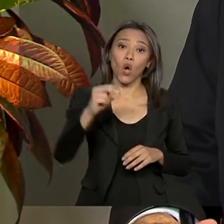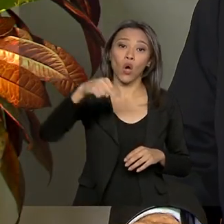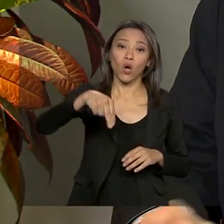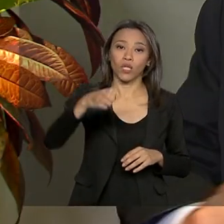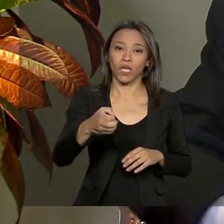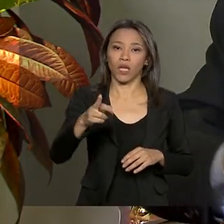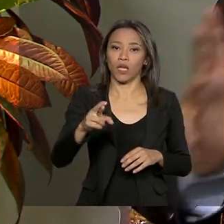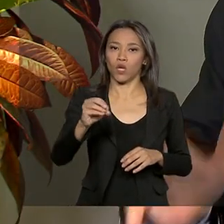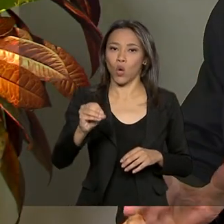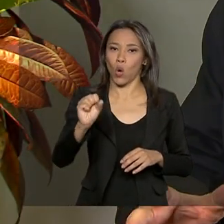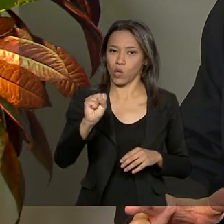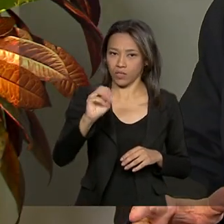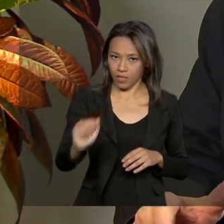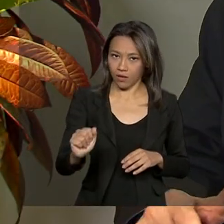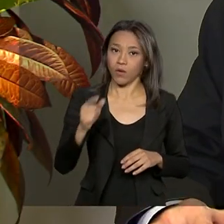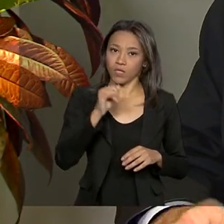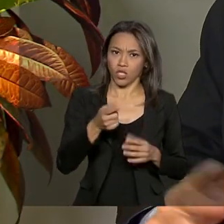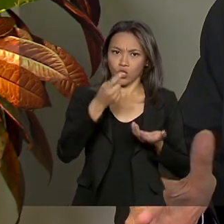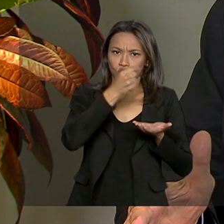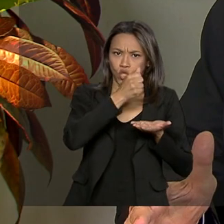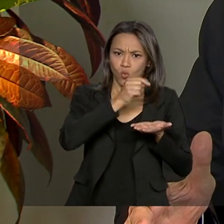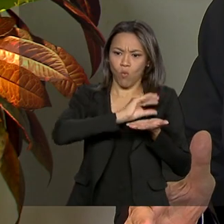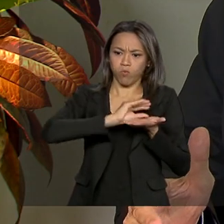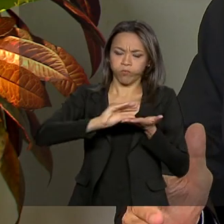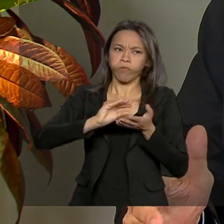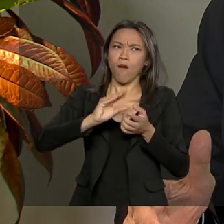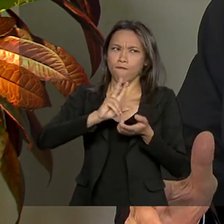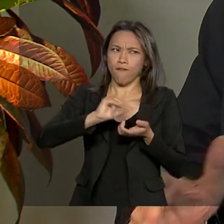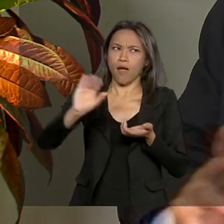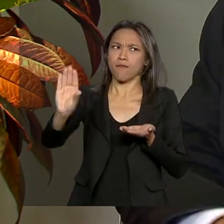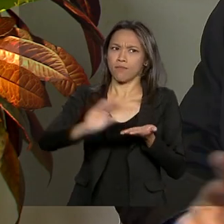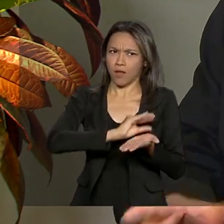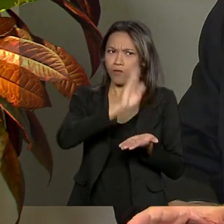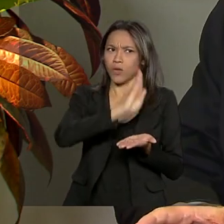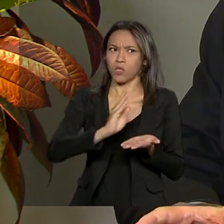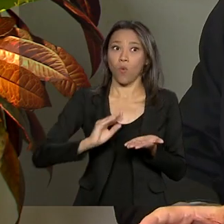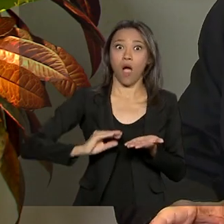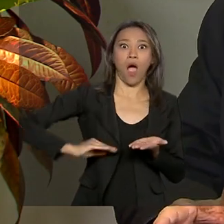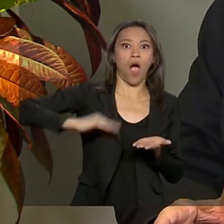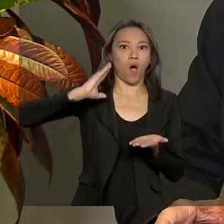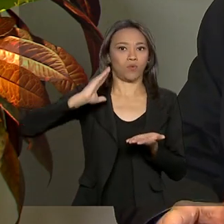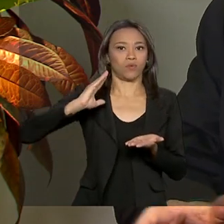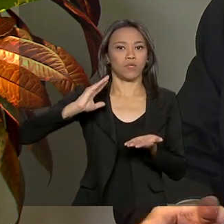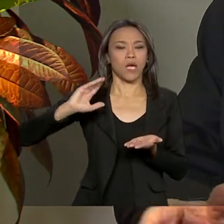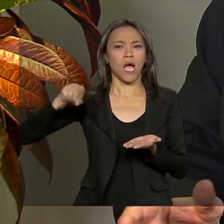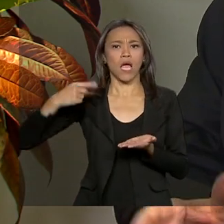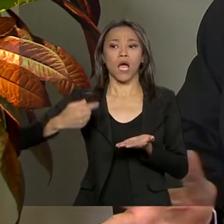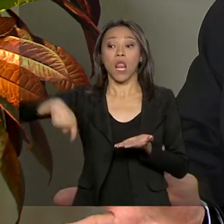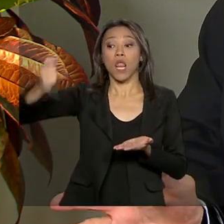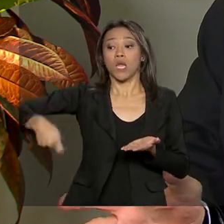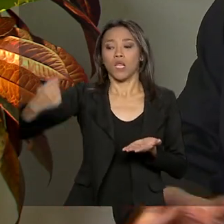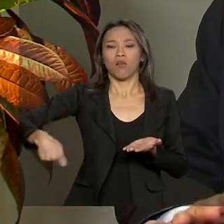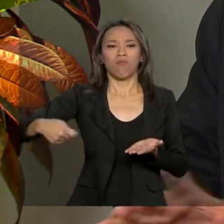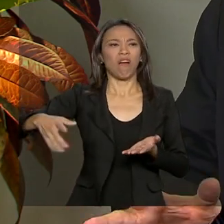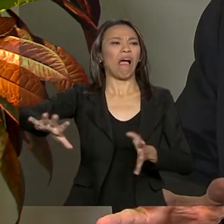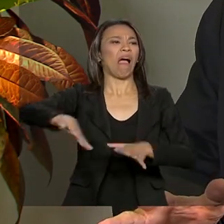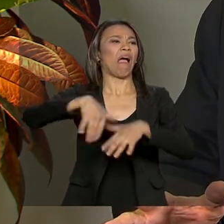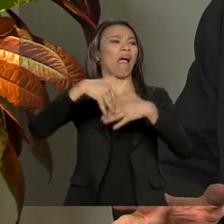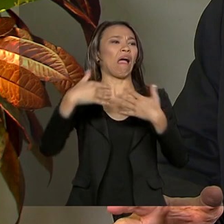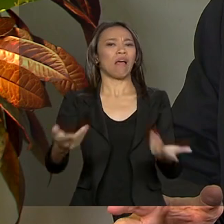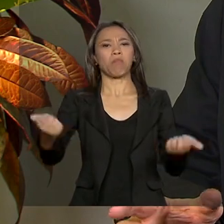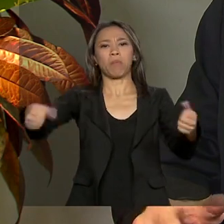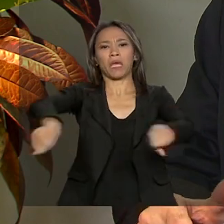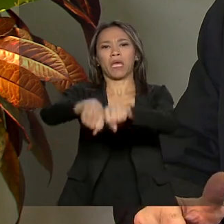sessão onerosa fizeram uma previsão muito alta. Aí, aconteceu o leilão e ele falou, ah, foi um fracasso. Não foi um